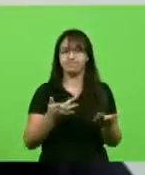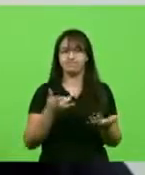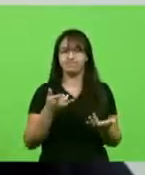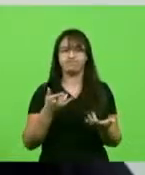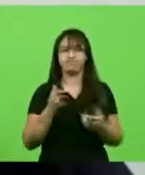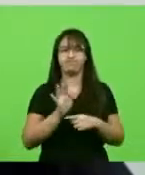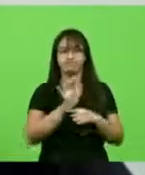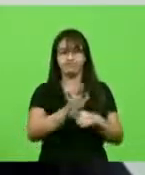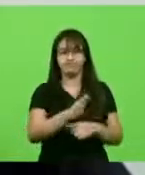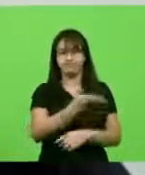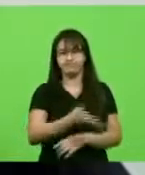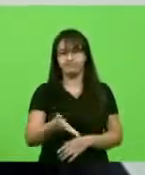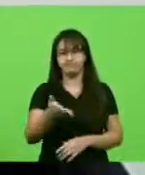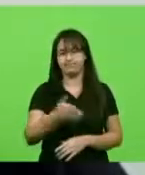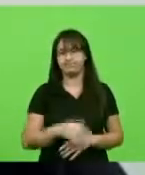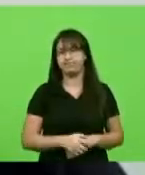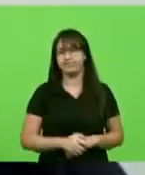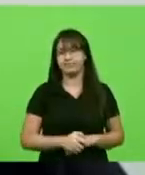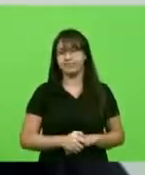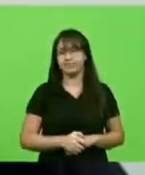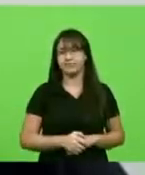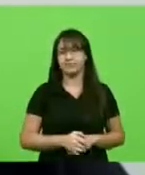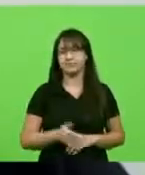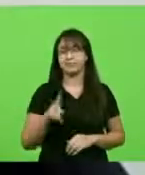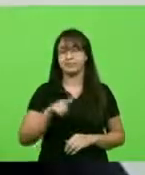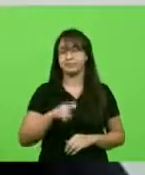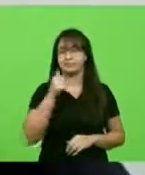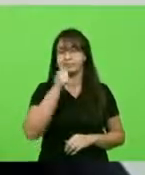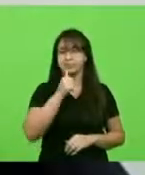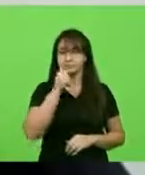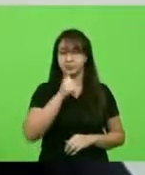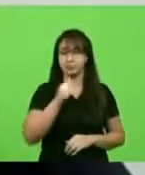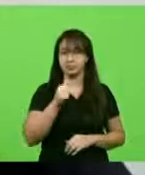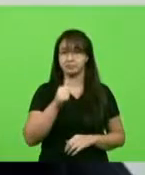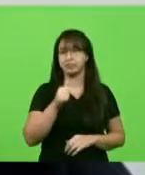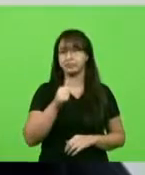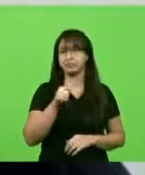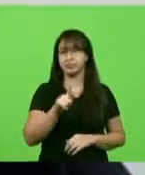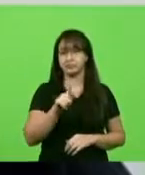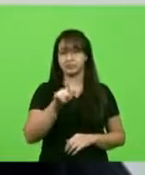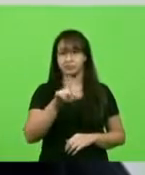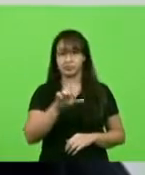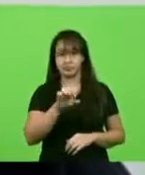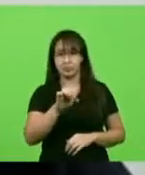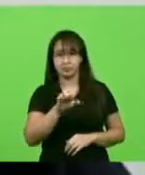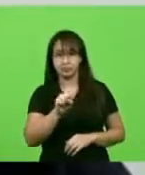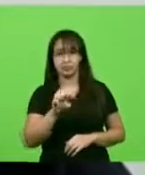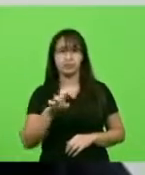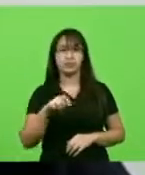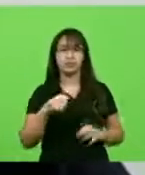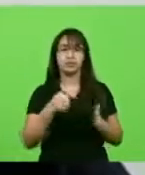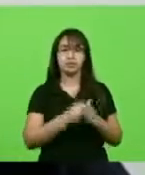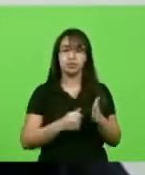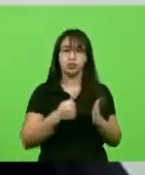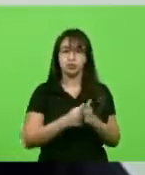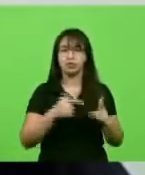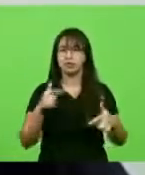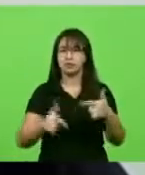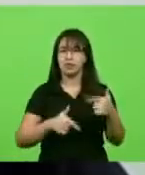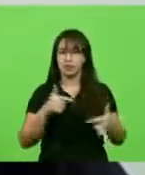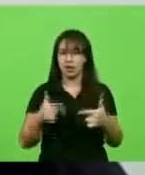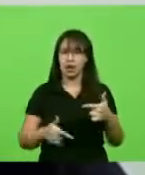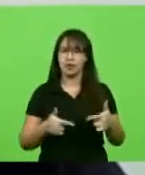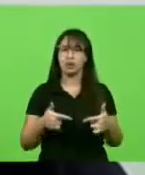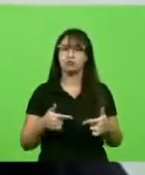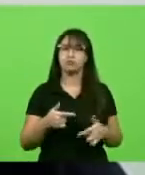Assim como destacou a presidenta Gleisi, nossa luta política é por trabalho, emprego, renda. Mas diante do